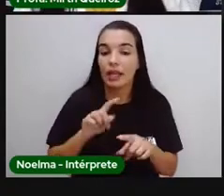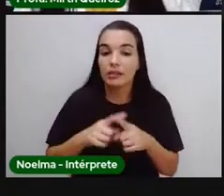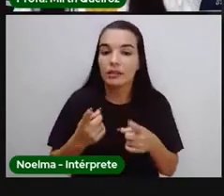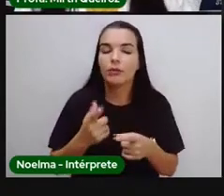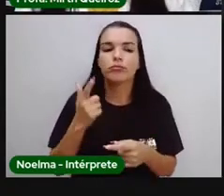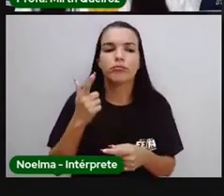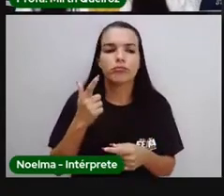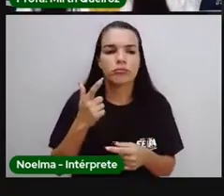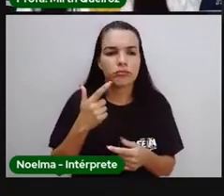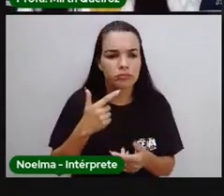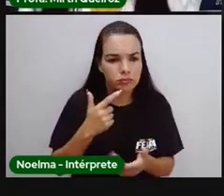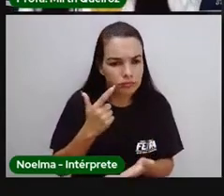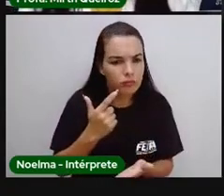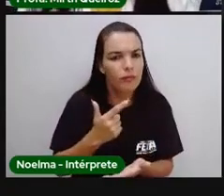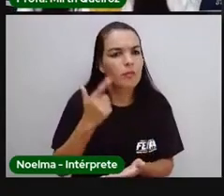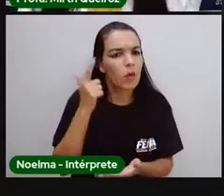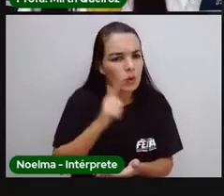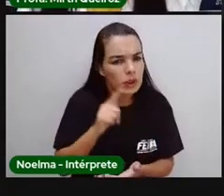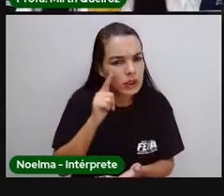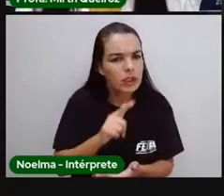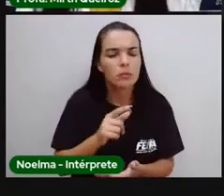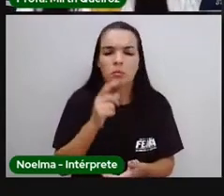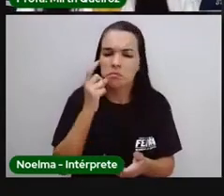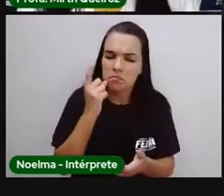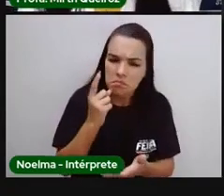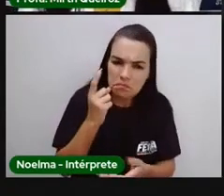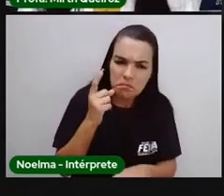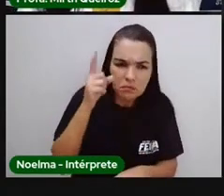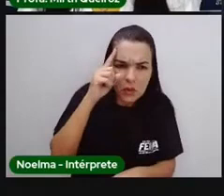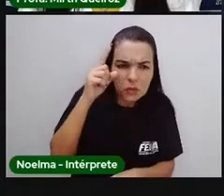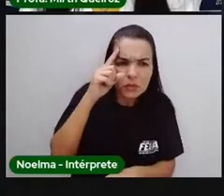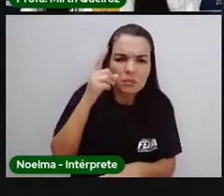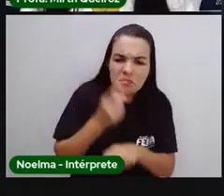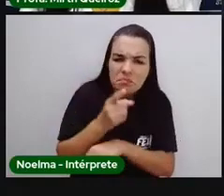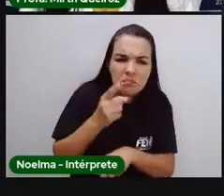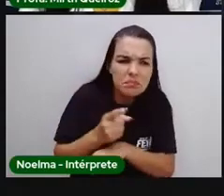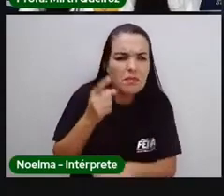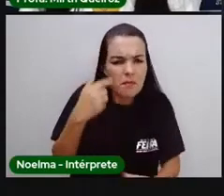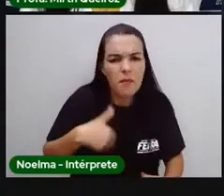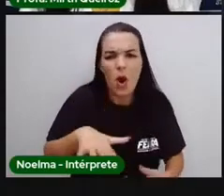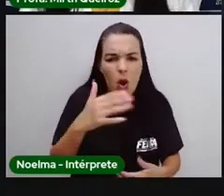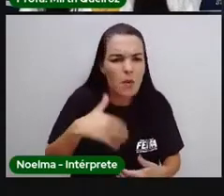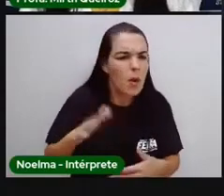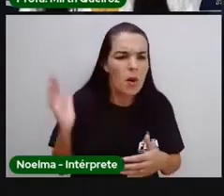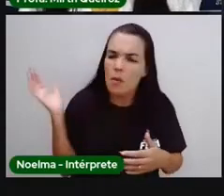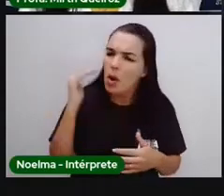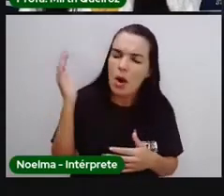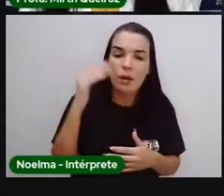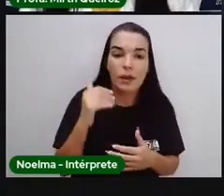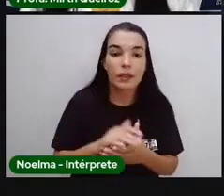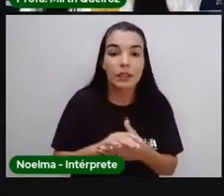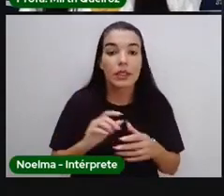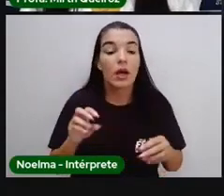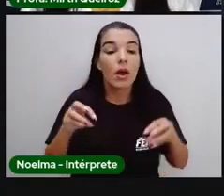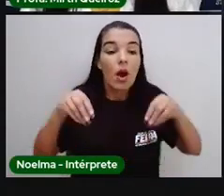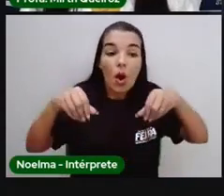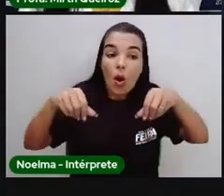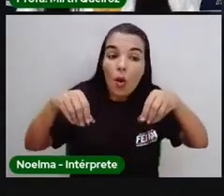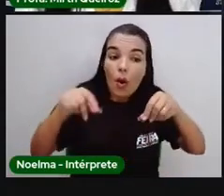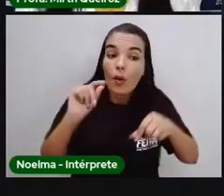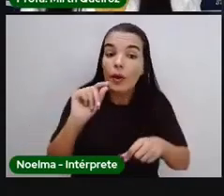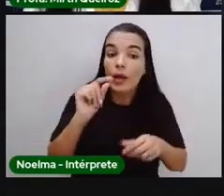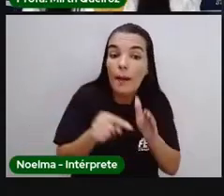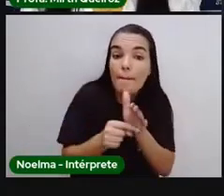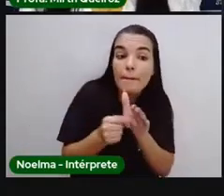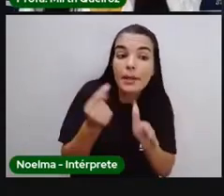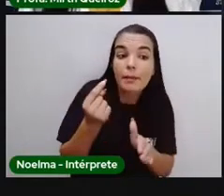das Índias, eles iam conquistando domínios. Os domínios eram terras, né? E a primeira conquista deles